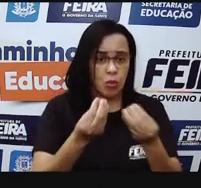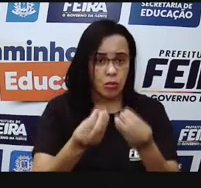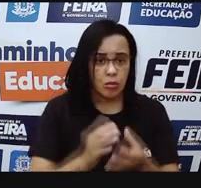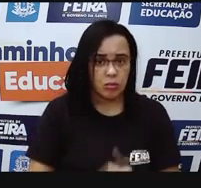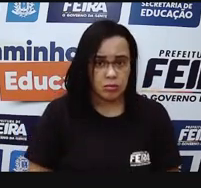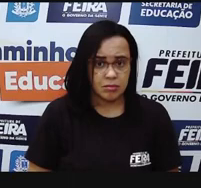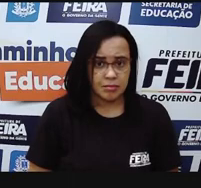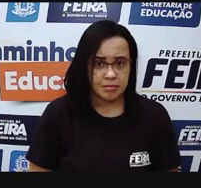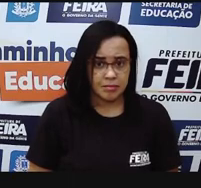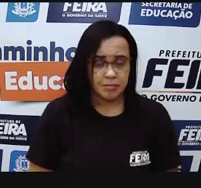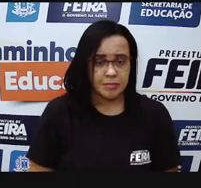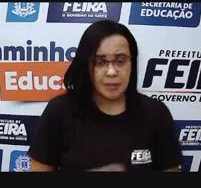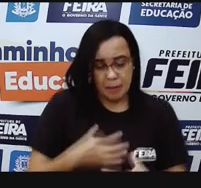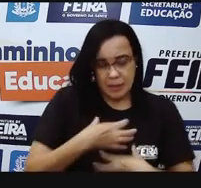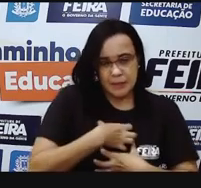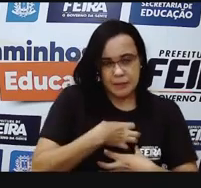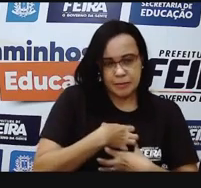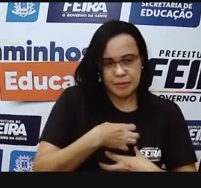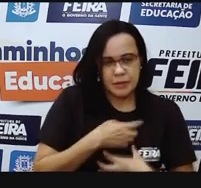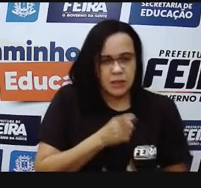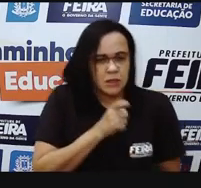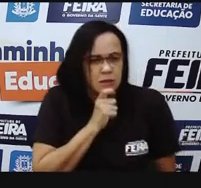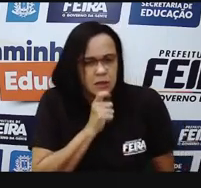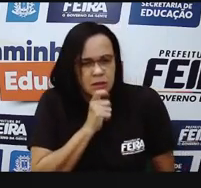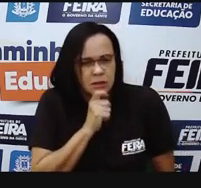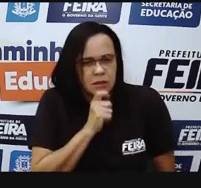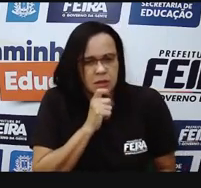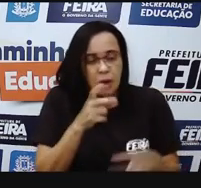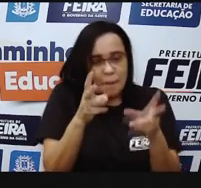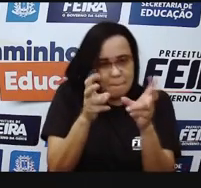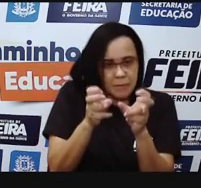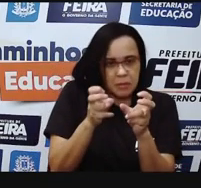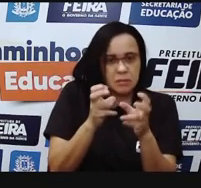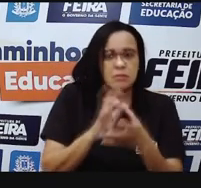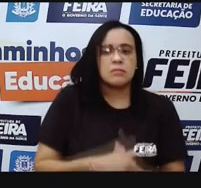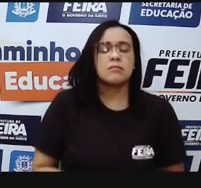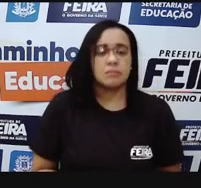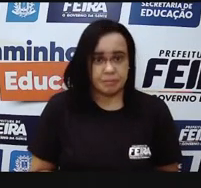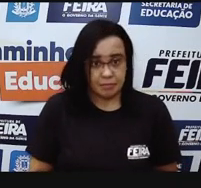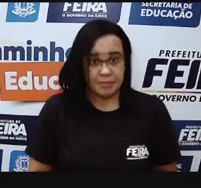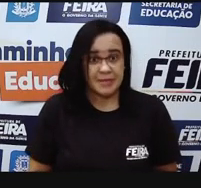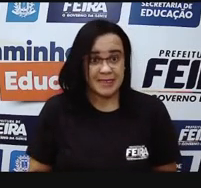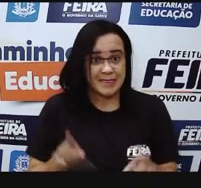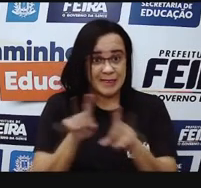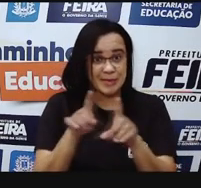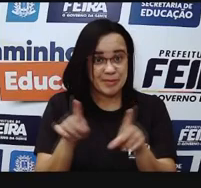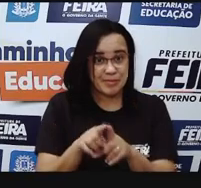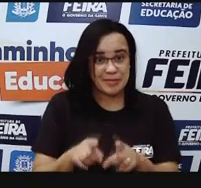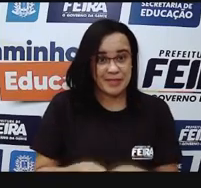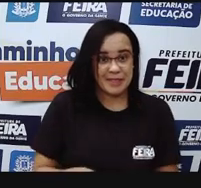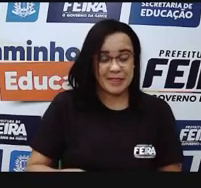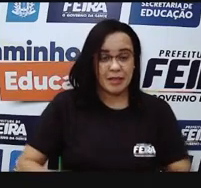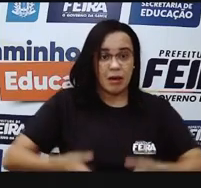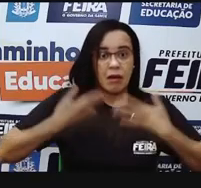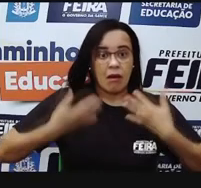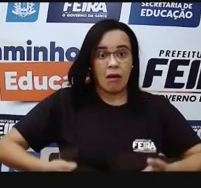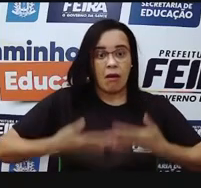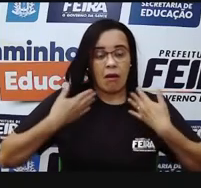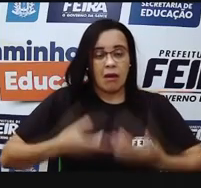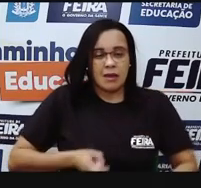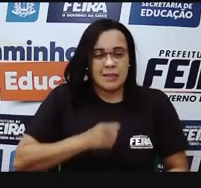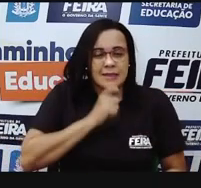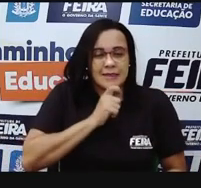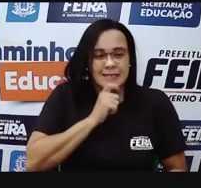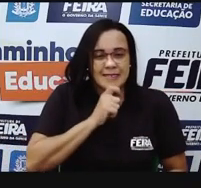né? Ter a sensação do frio. Pró, quando a senhora fala aí de frio, de calor, imagine, por exemplo, alguém, ó, segurou